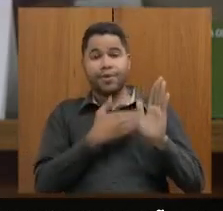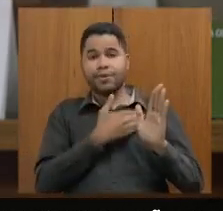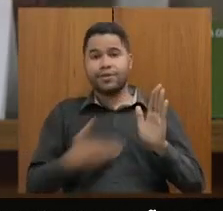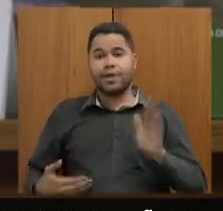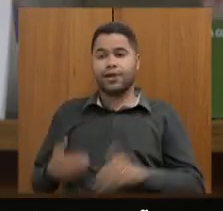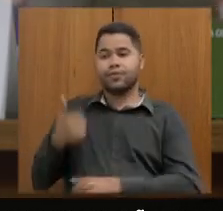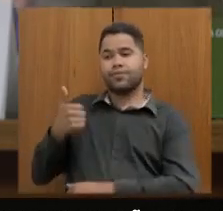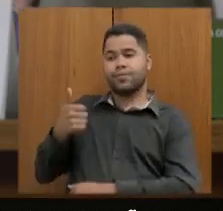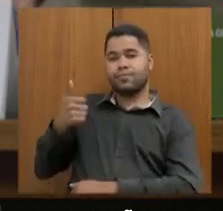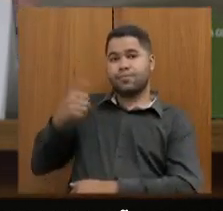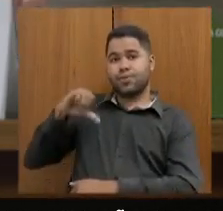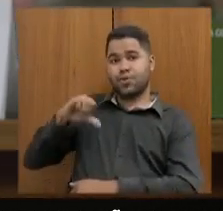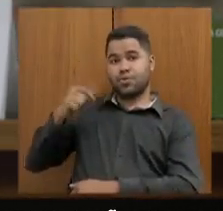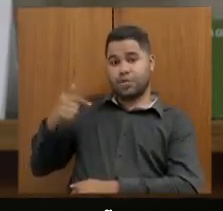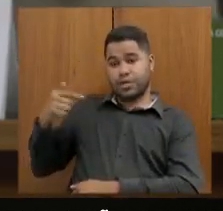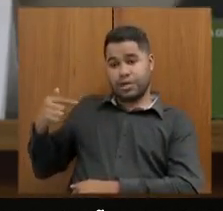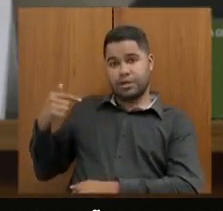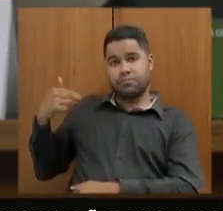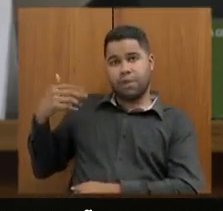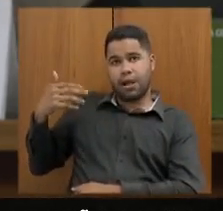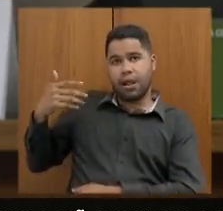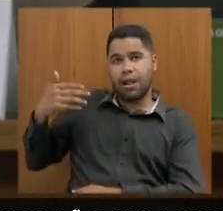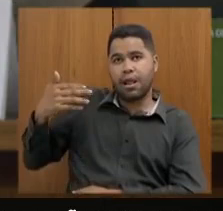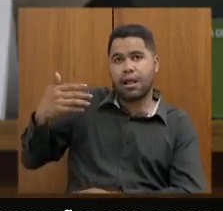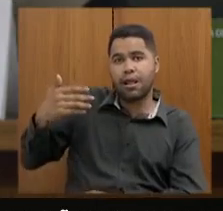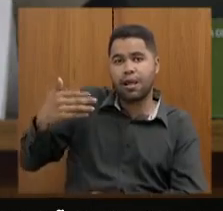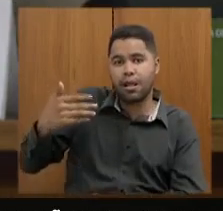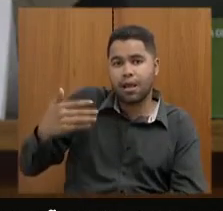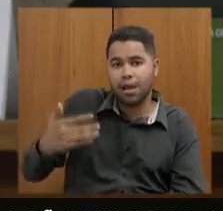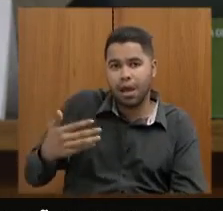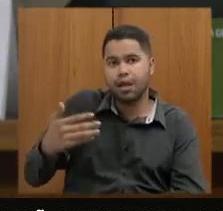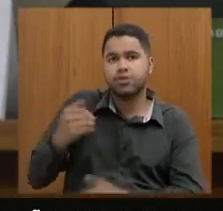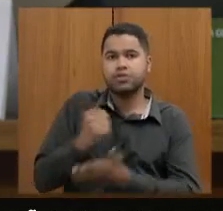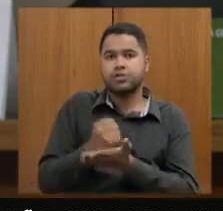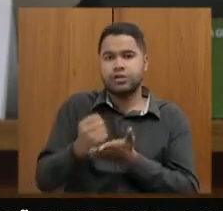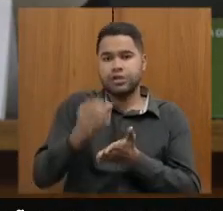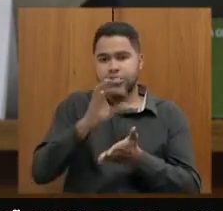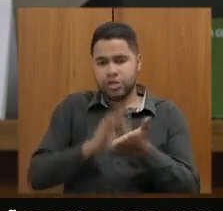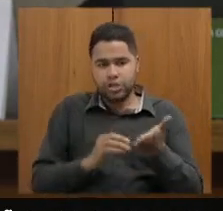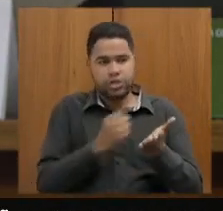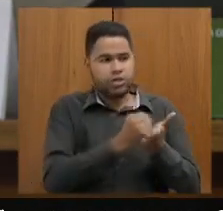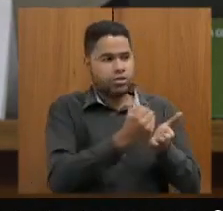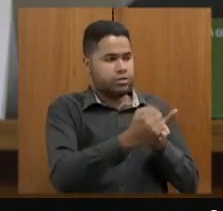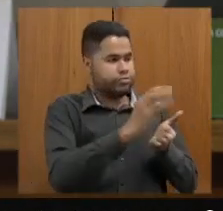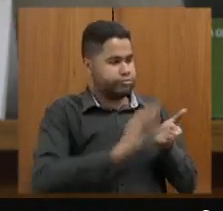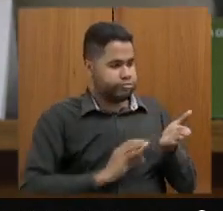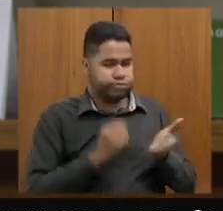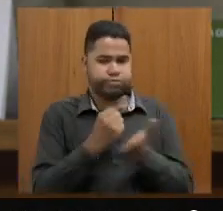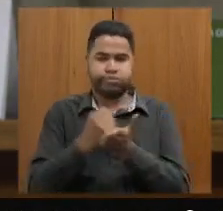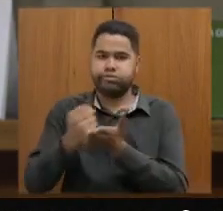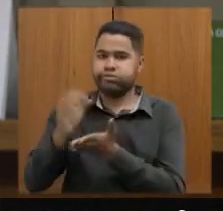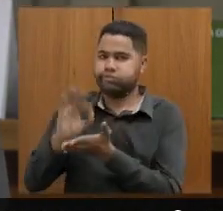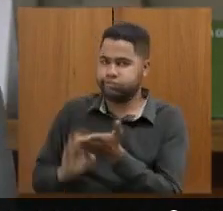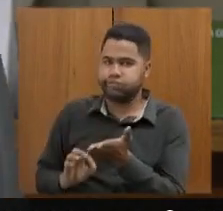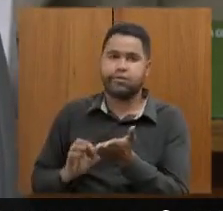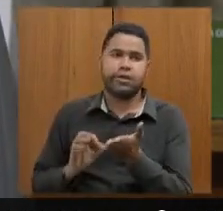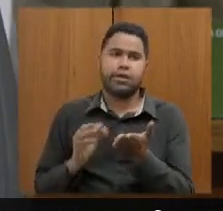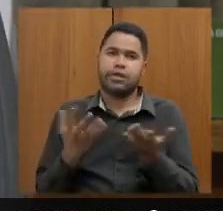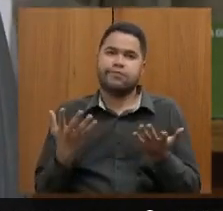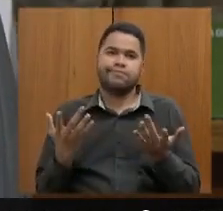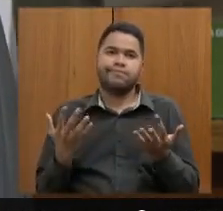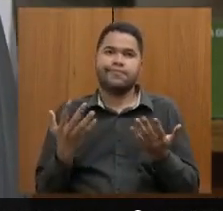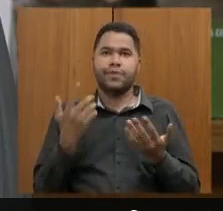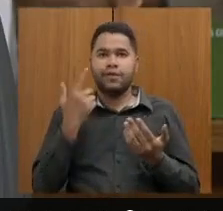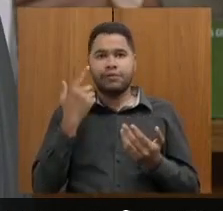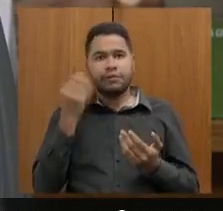1977, esse processo de contratação de professores, que é muito incomum no nosso Estado. A gente